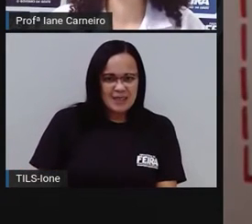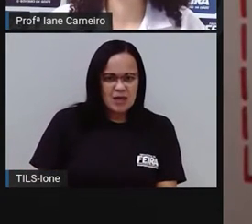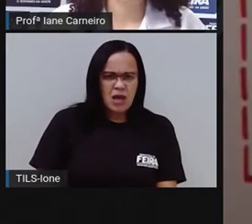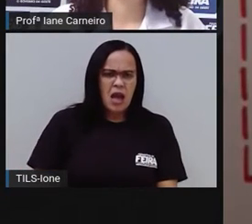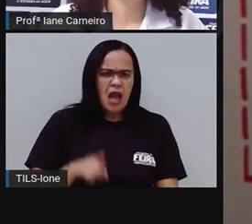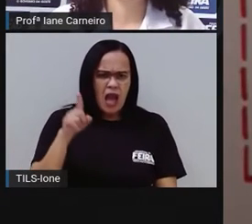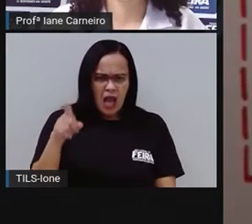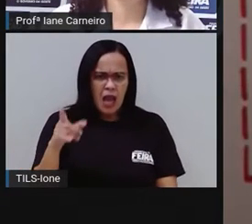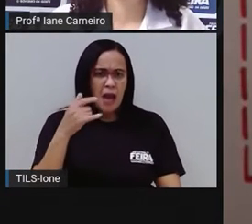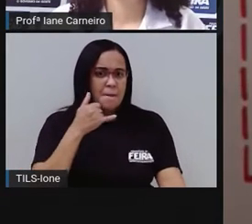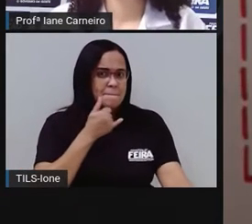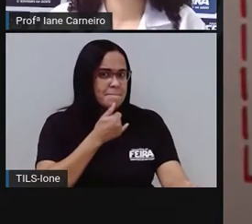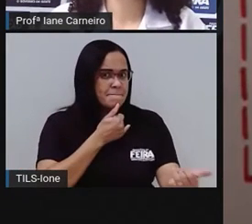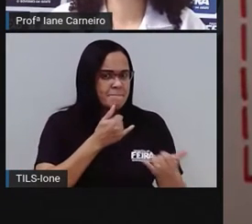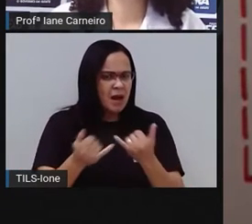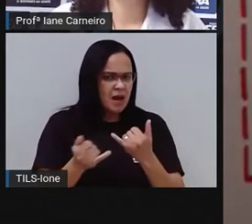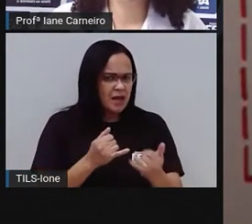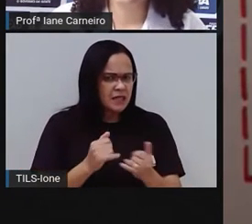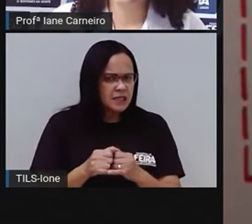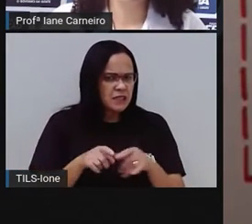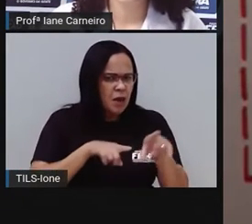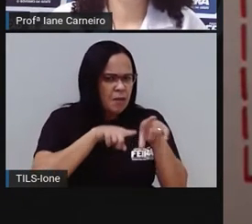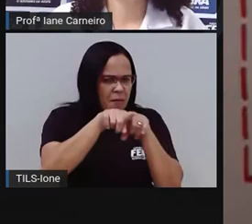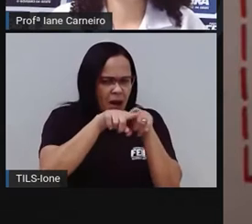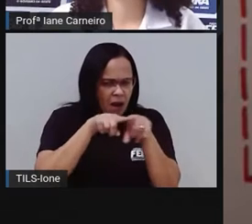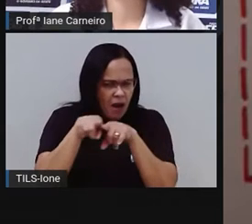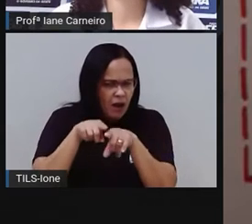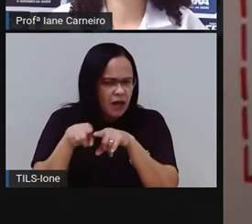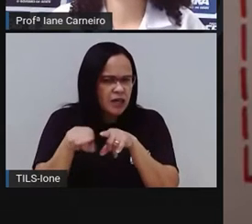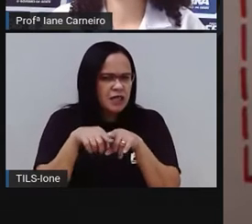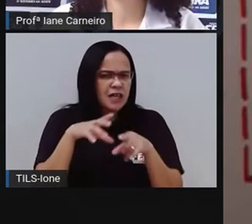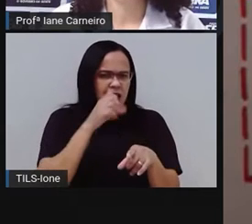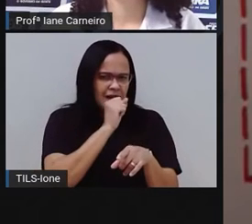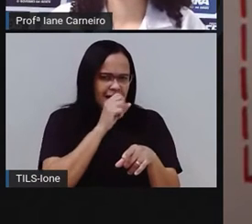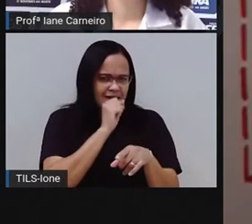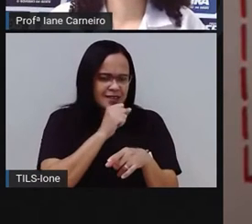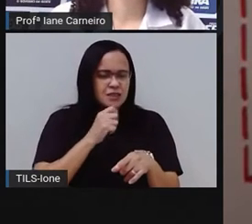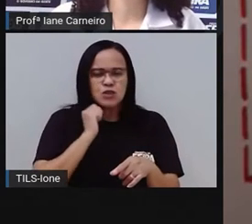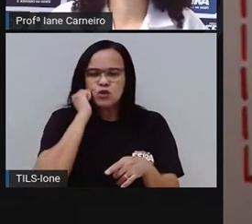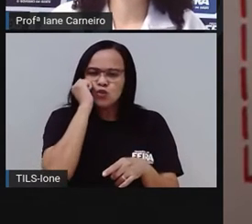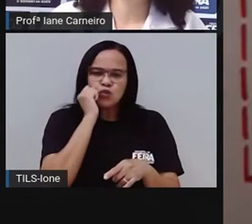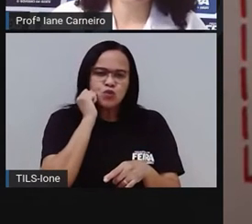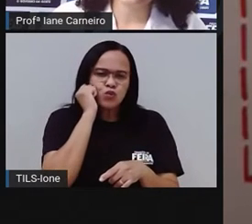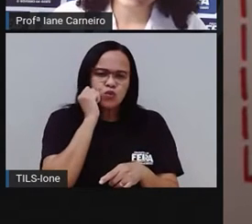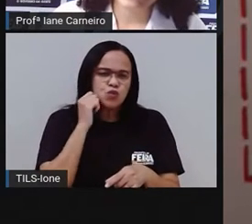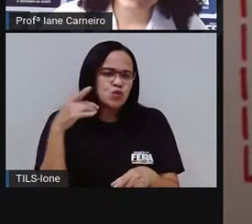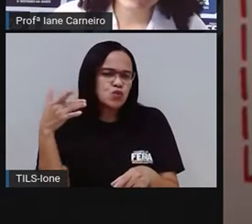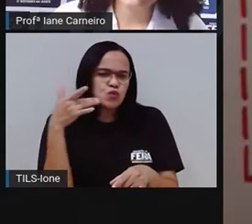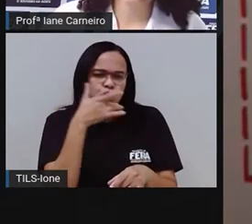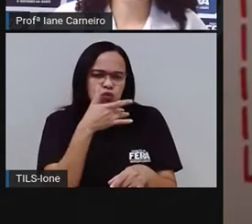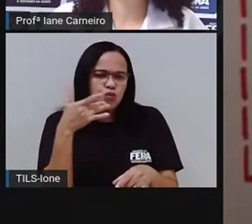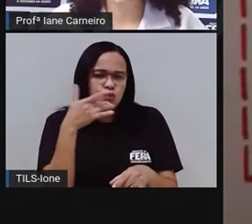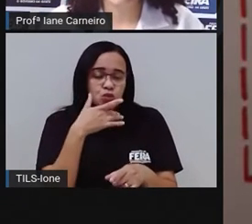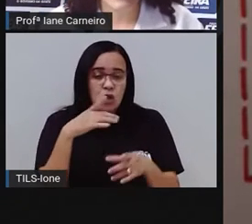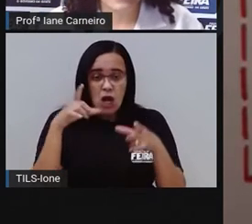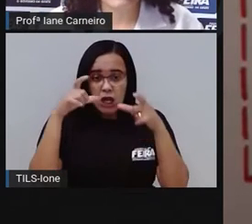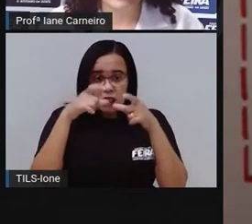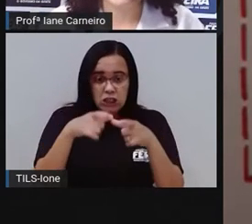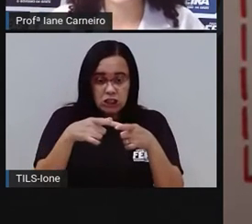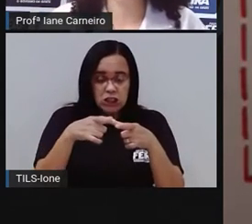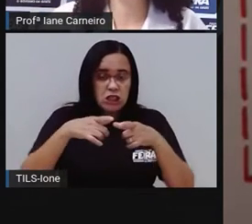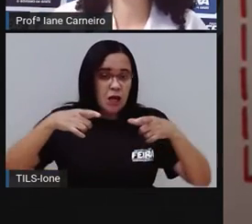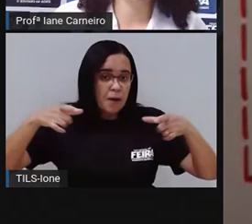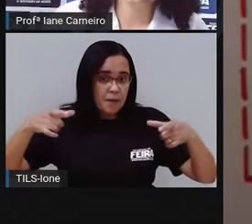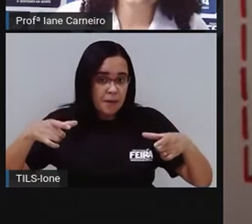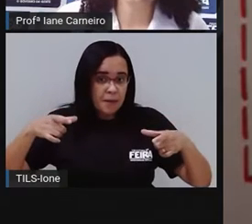É parente da laranja. E seu sumo é coisa fina. Tem da grande, tem da média.